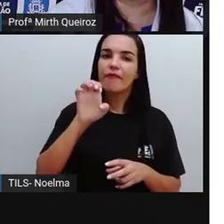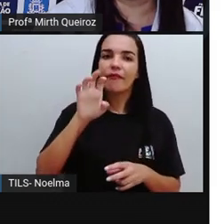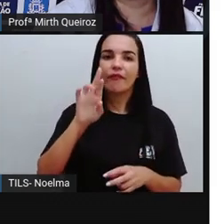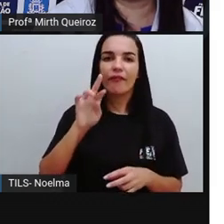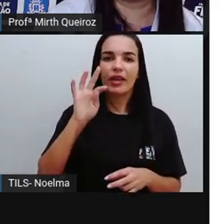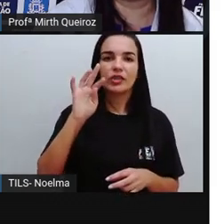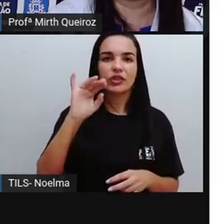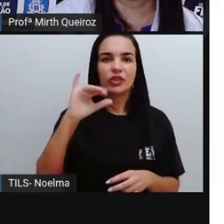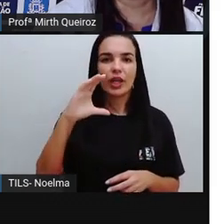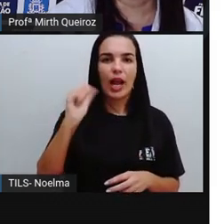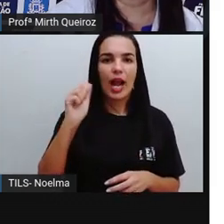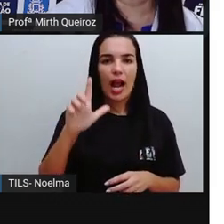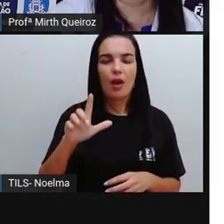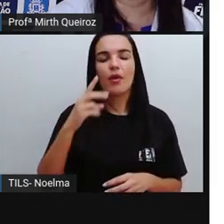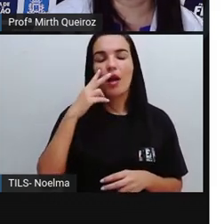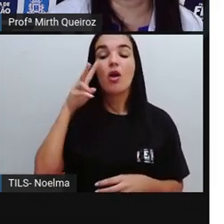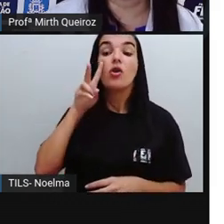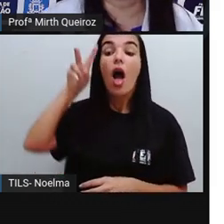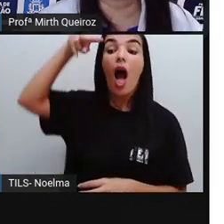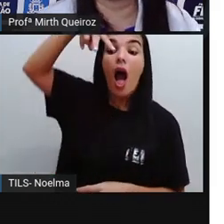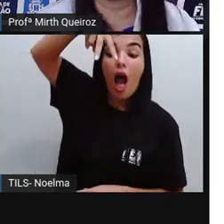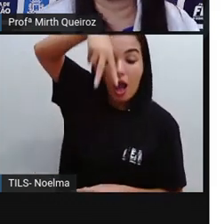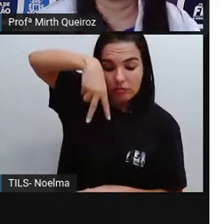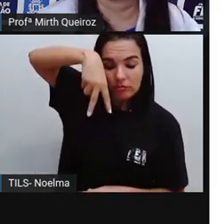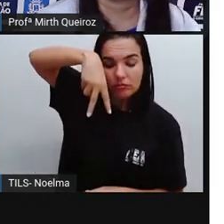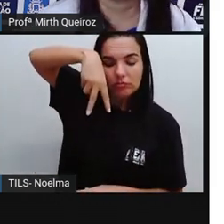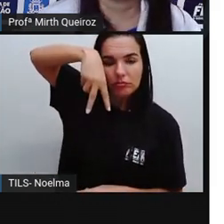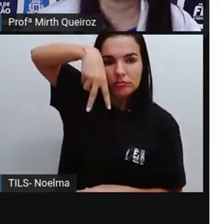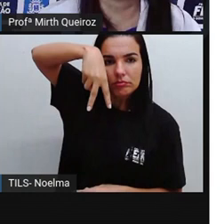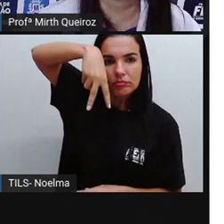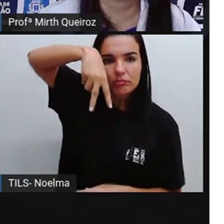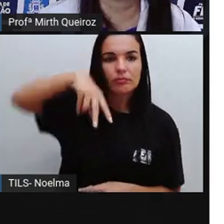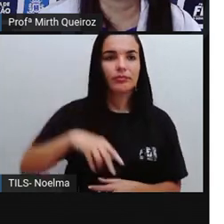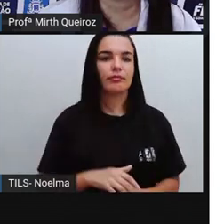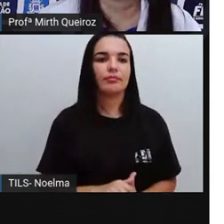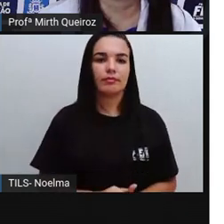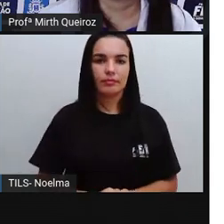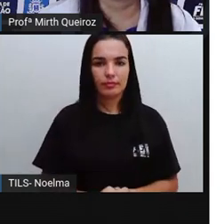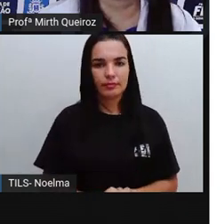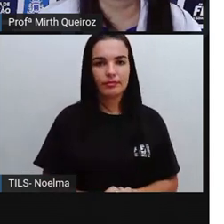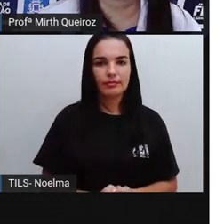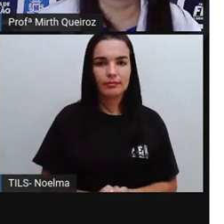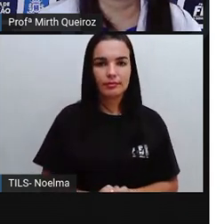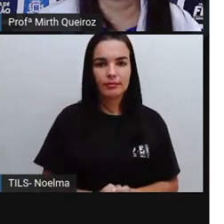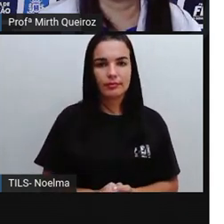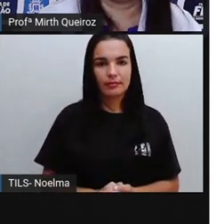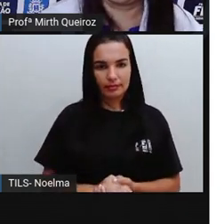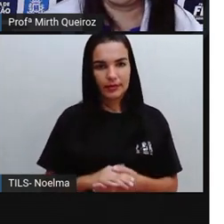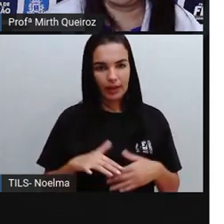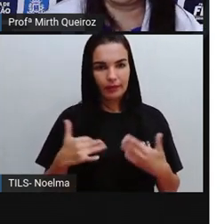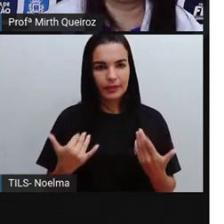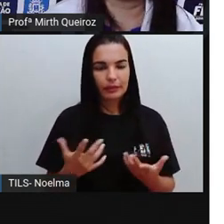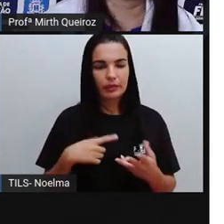a carteira em visão vertical. Olha só como é que ela viu.